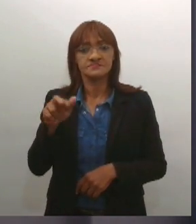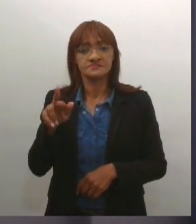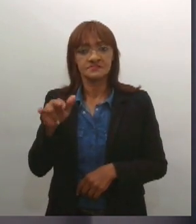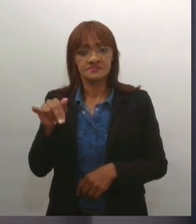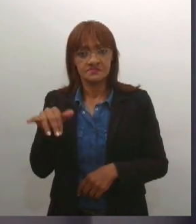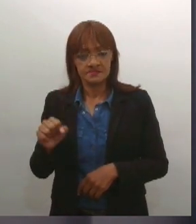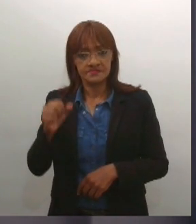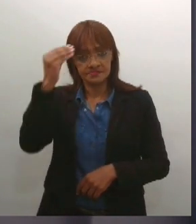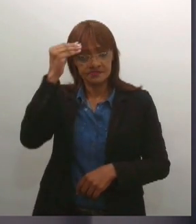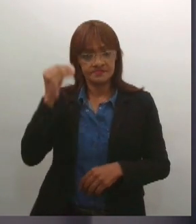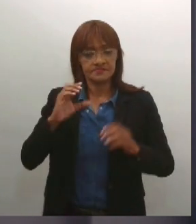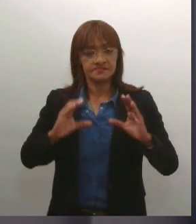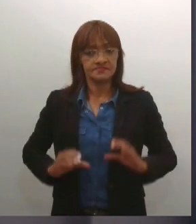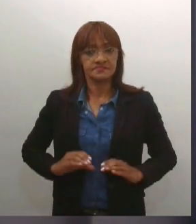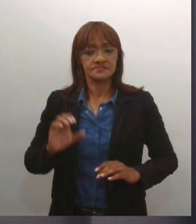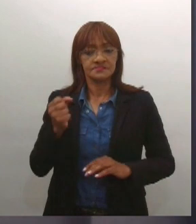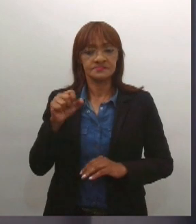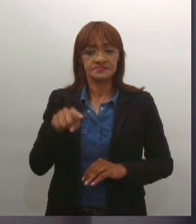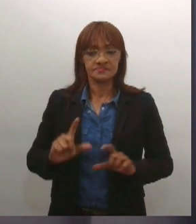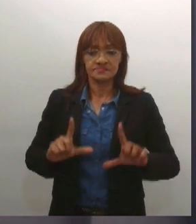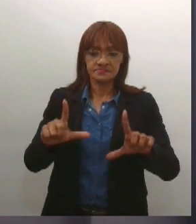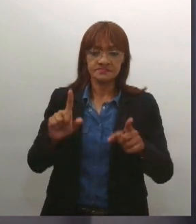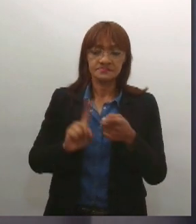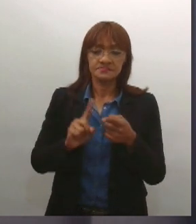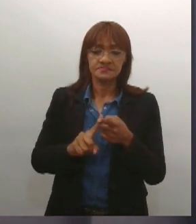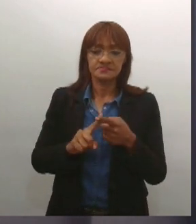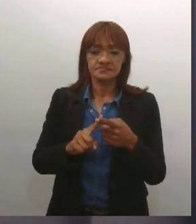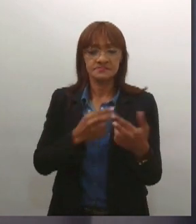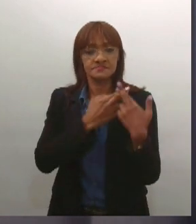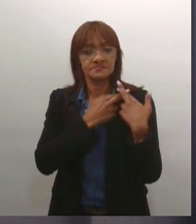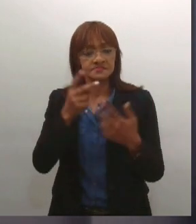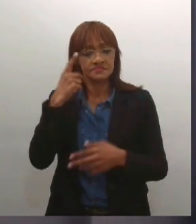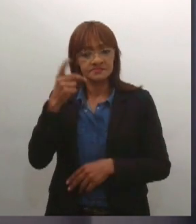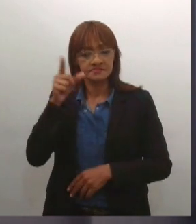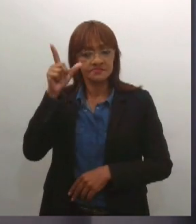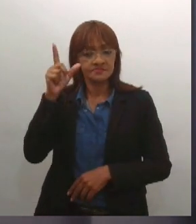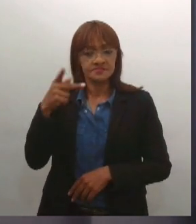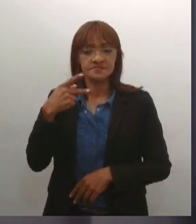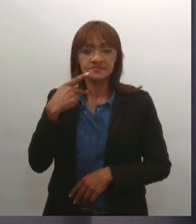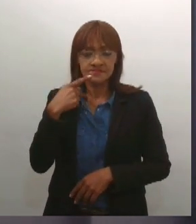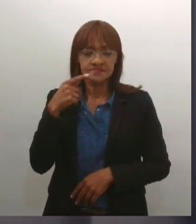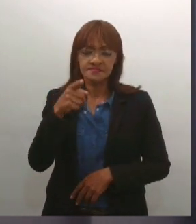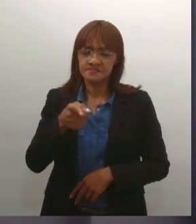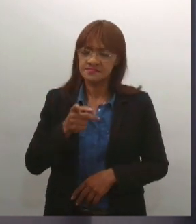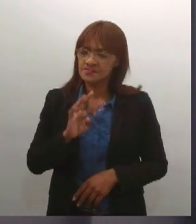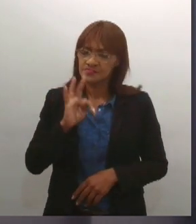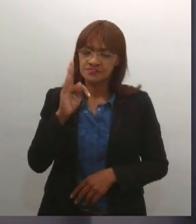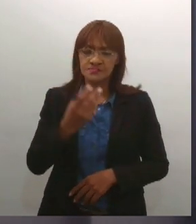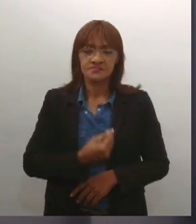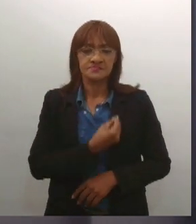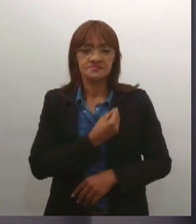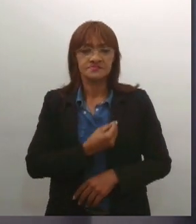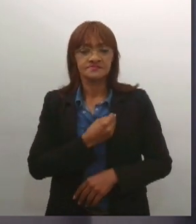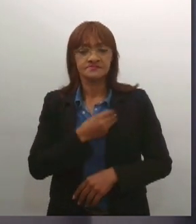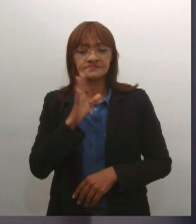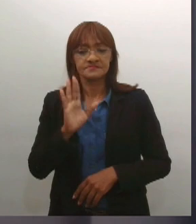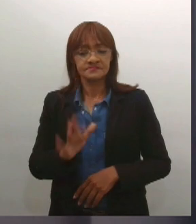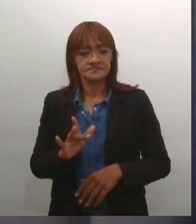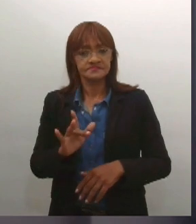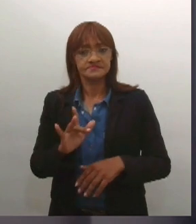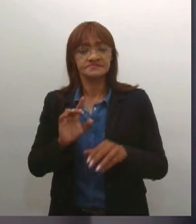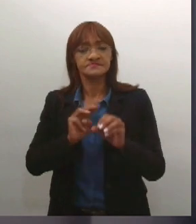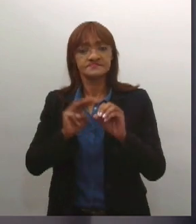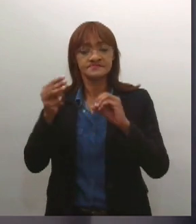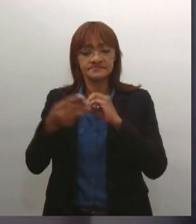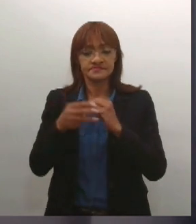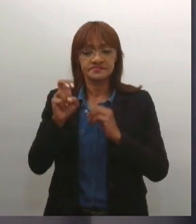propositura é também do deputado estadual, Luciano Pimentel. E você acompanha tudo ao vivo pela TV Alese, no canal aberto 5.2 ou